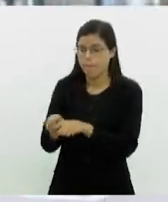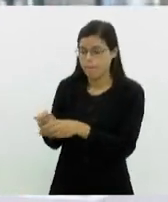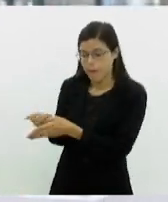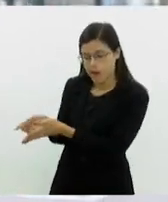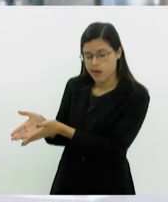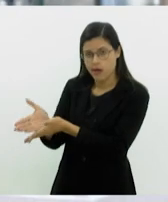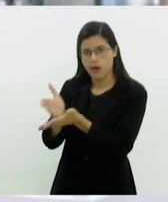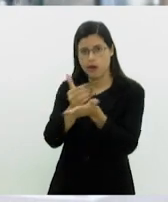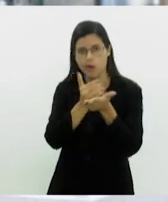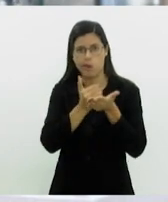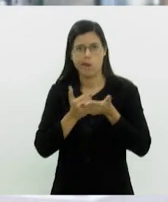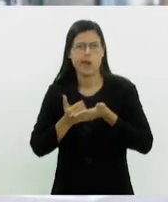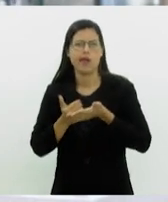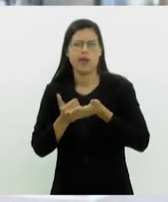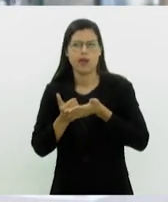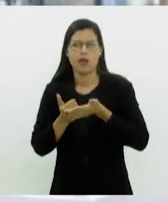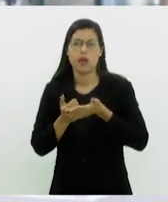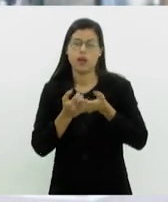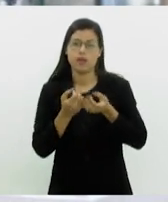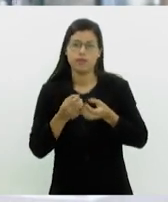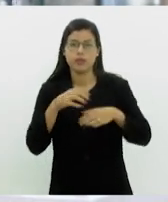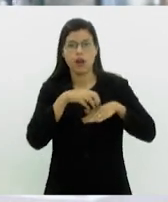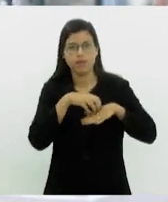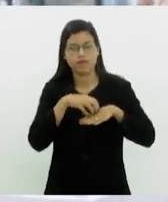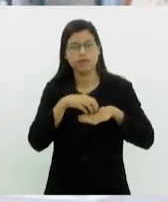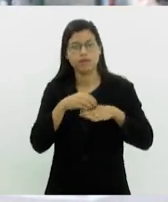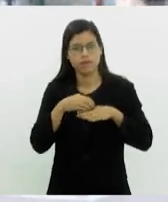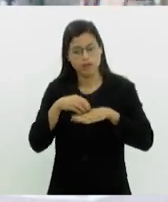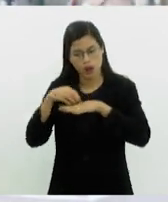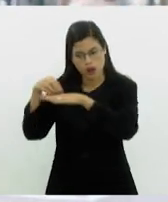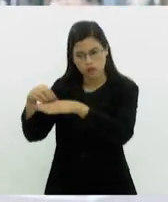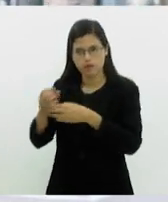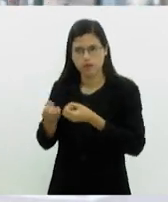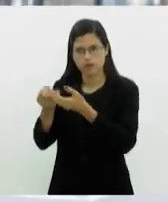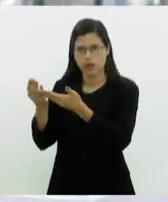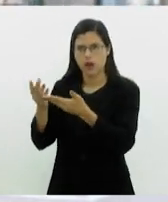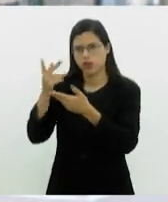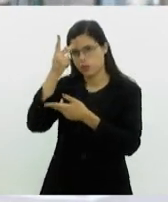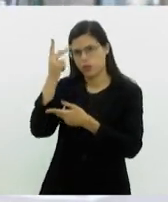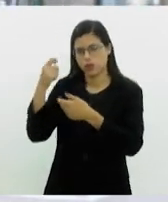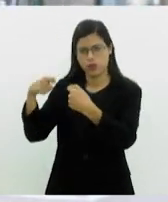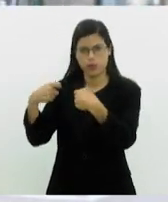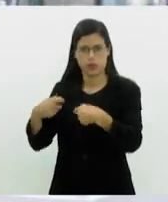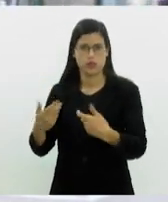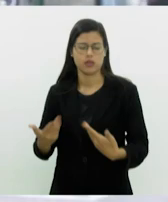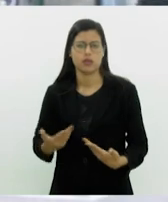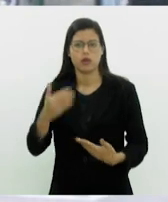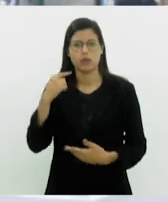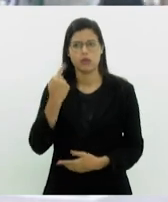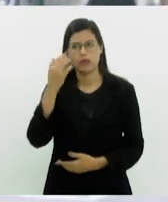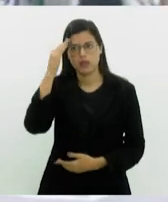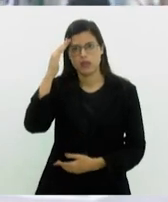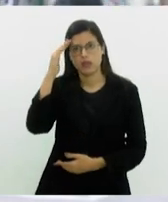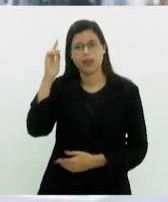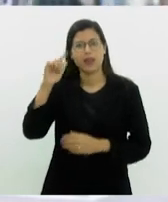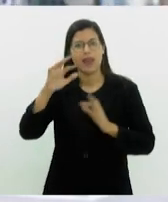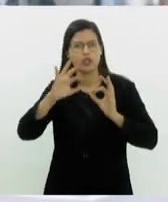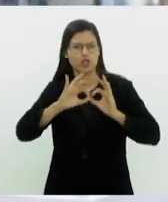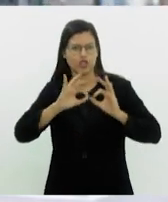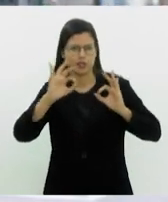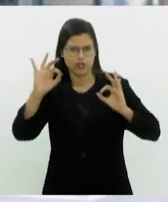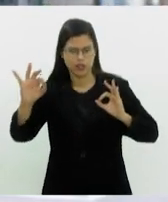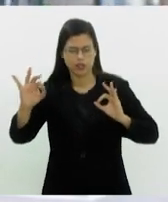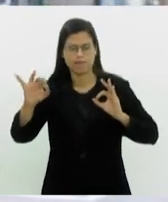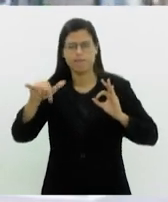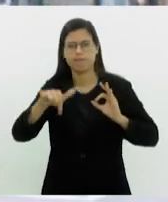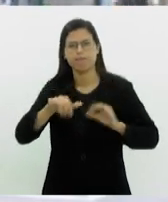captar essas doações e levar a todo mundo que precisa. Porque a gente entende que, apesar de ser um local distante para a gente que está